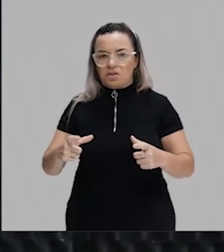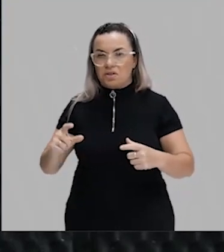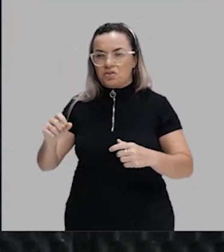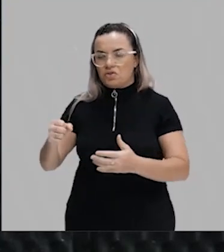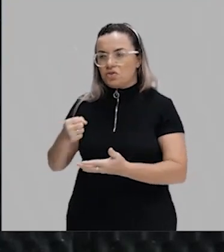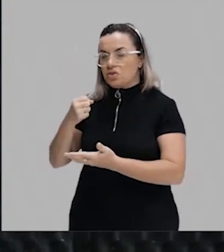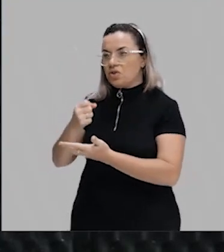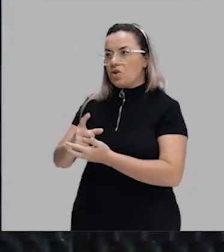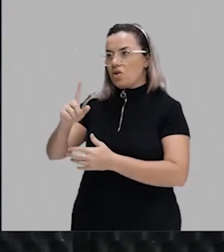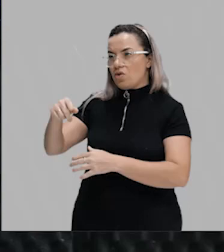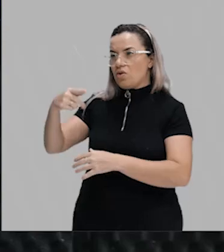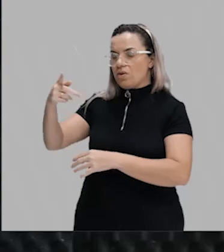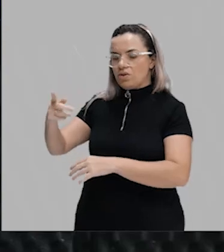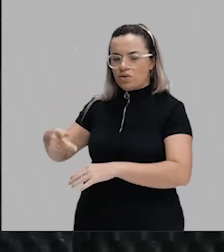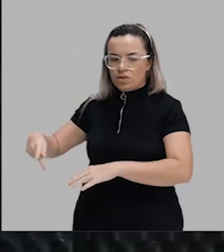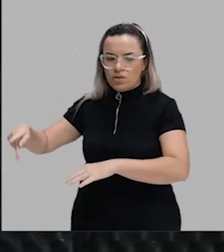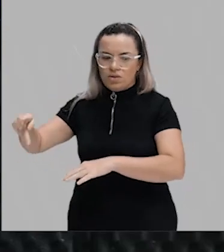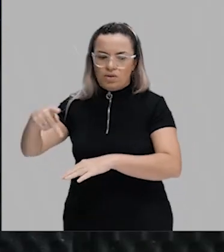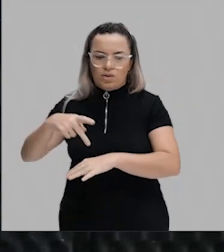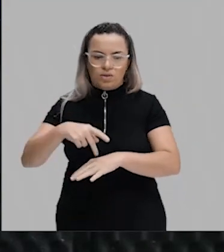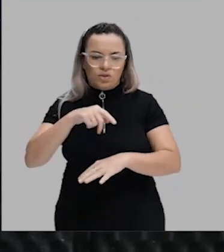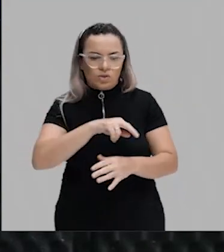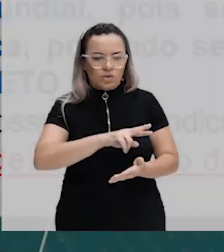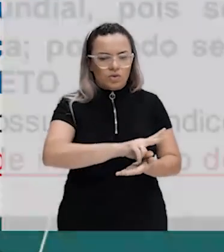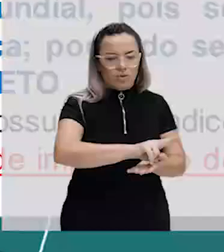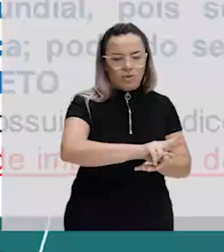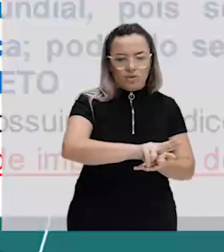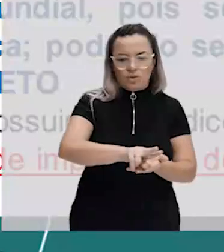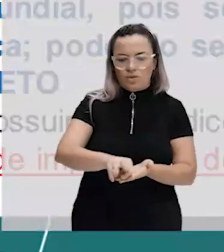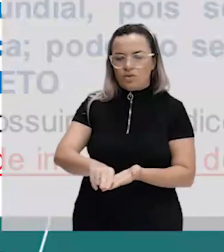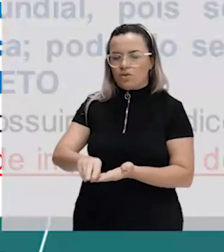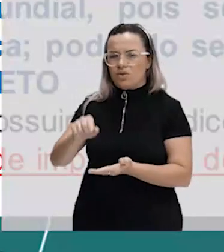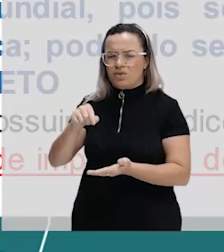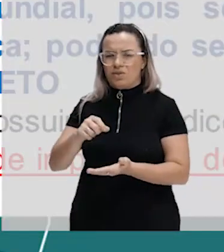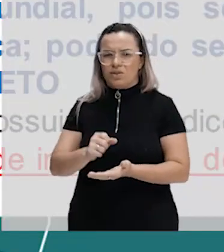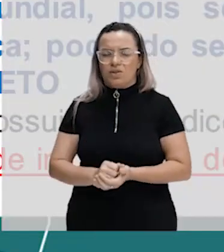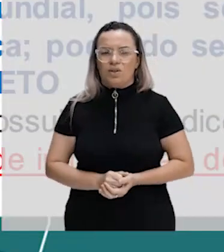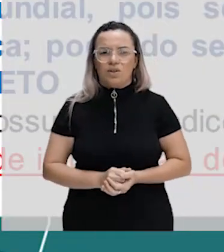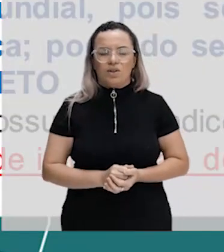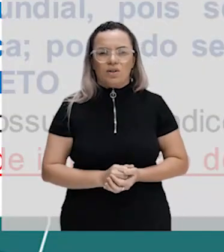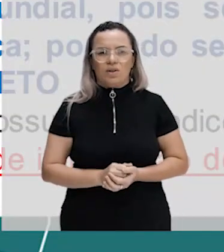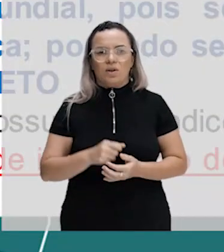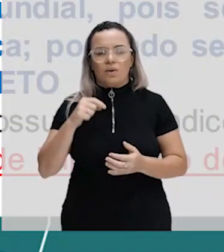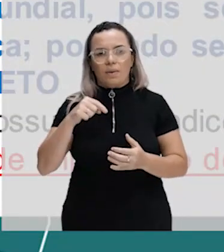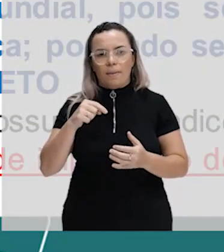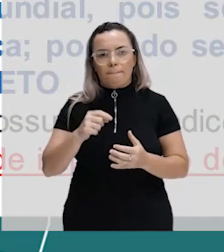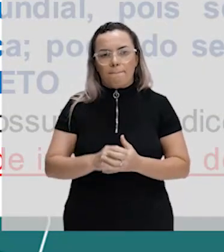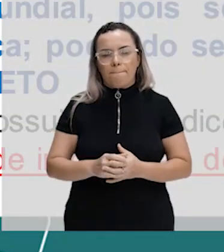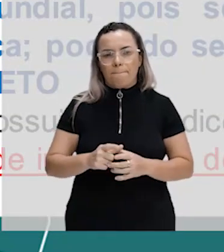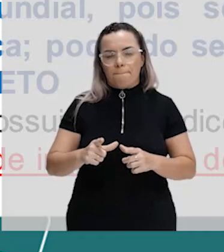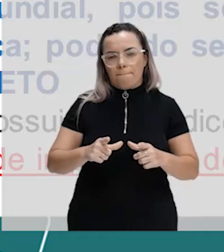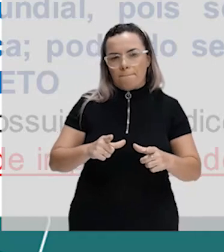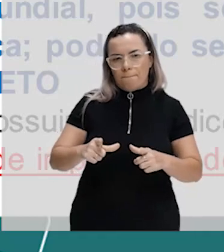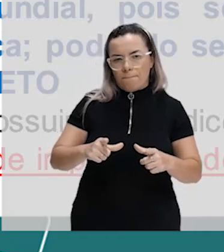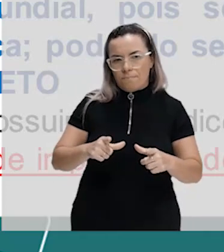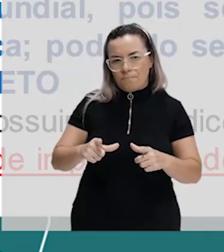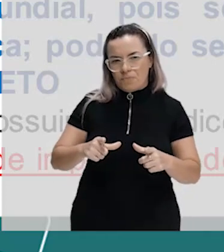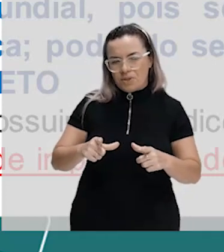do setor primário. Galera, o nosso setor primário, galera, aqui está o erro. O nosso setor primário é muito para